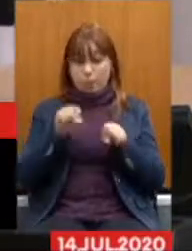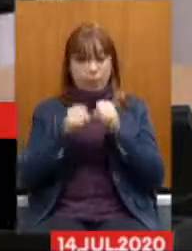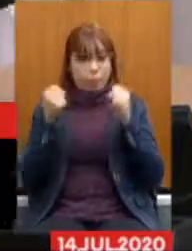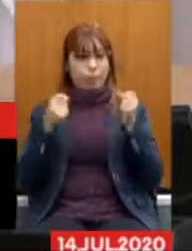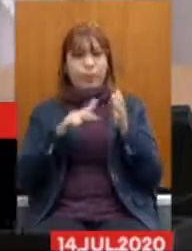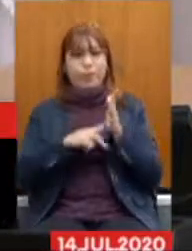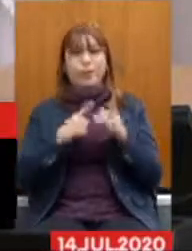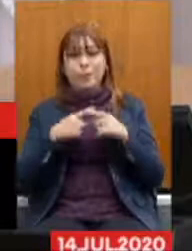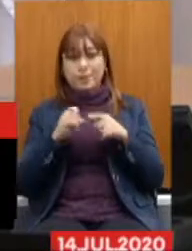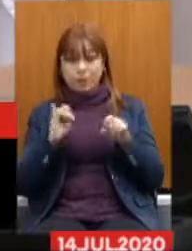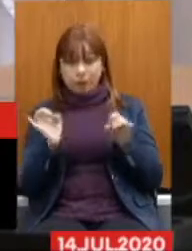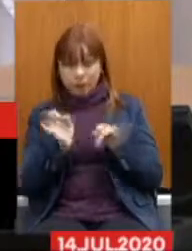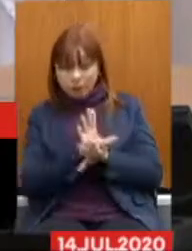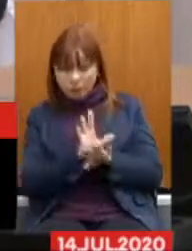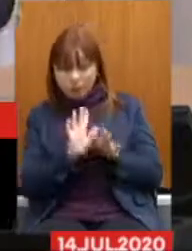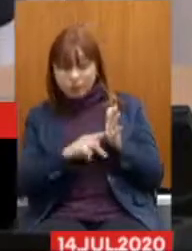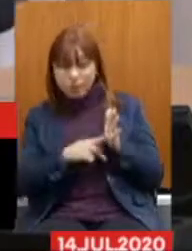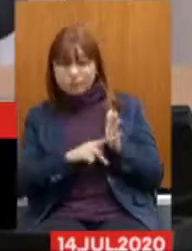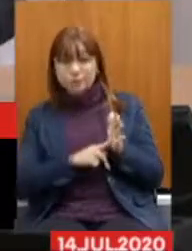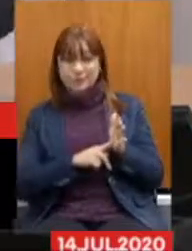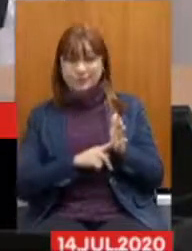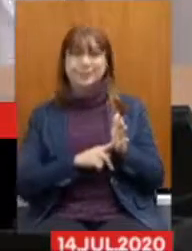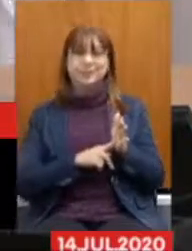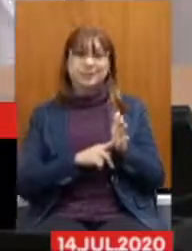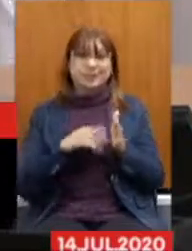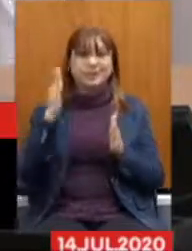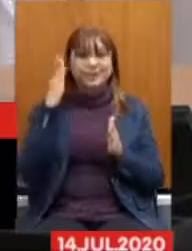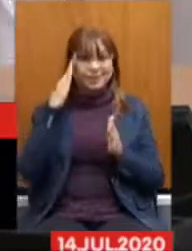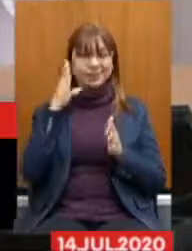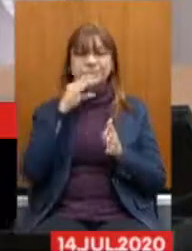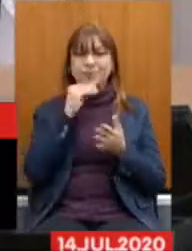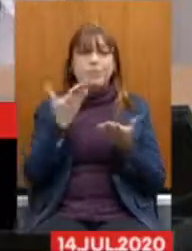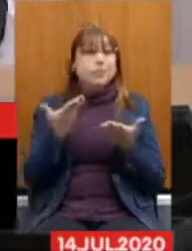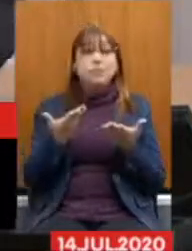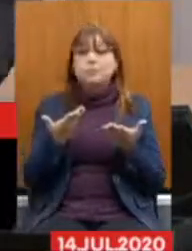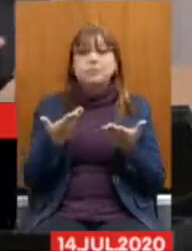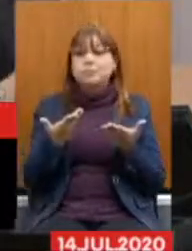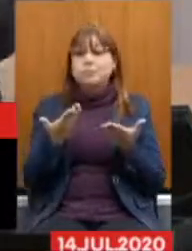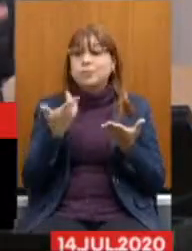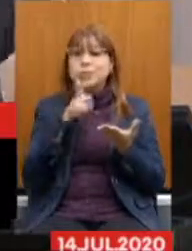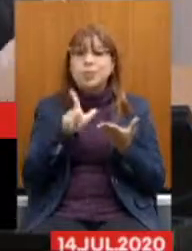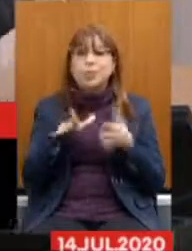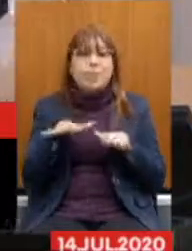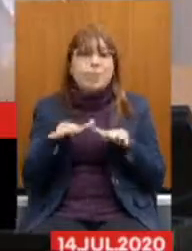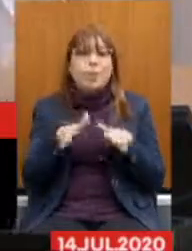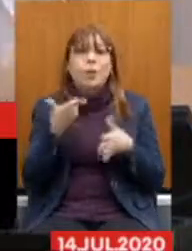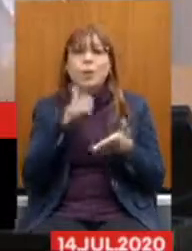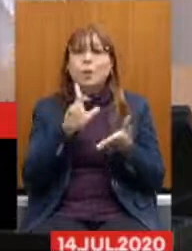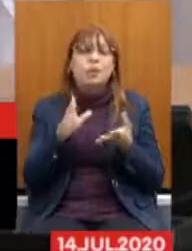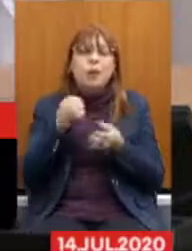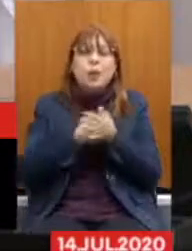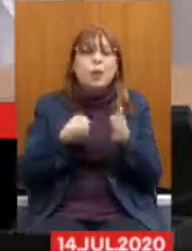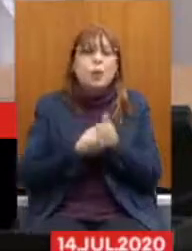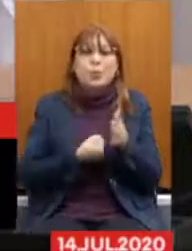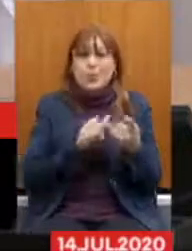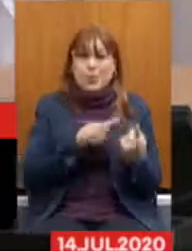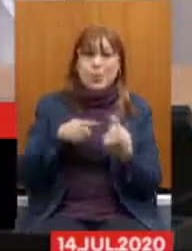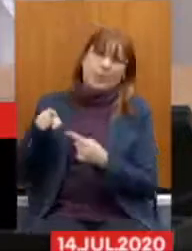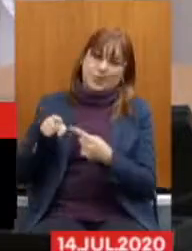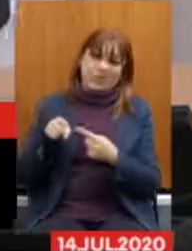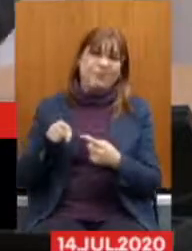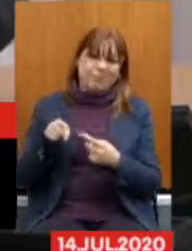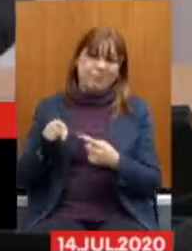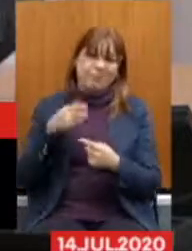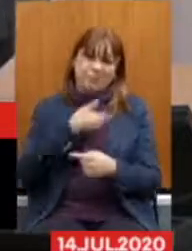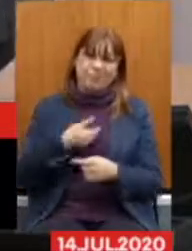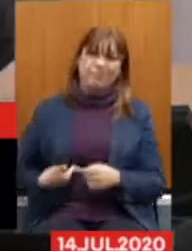destroem os sindicatos, eles sabem que os trabalhadores não terão força de mobilização para lutar contra as ideias deles.